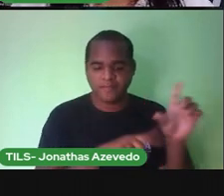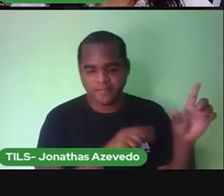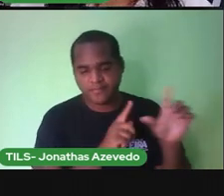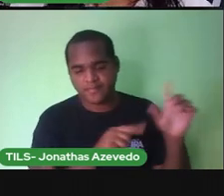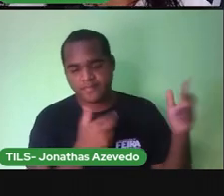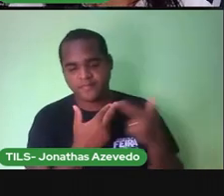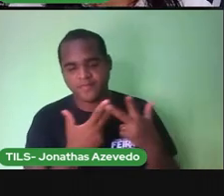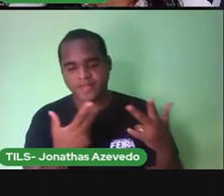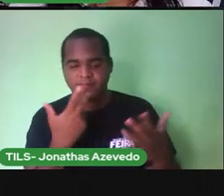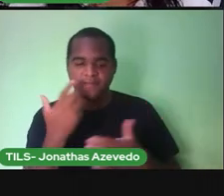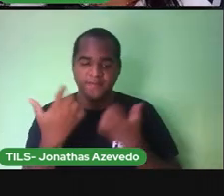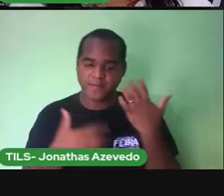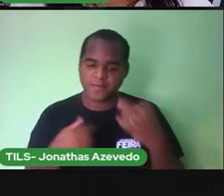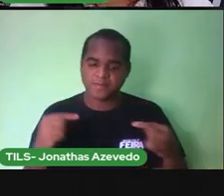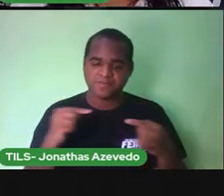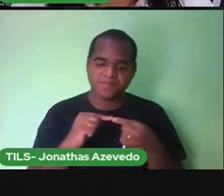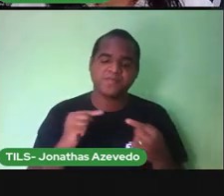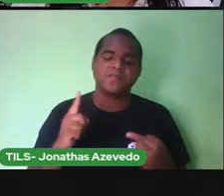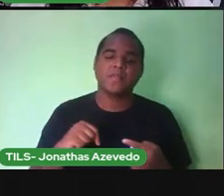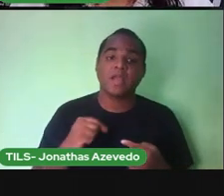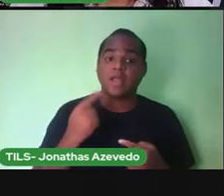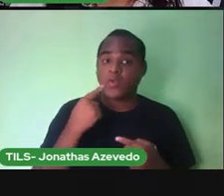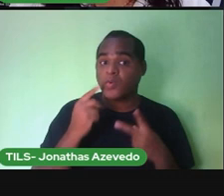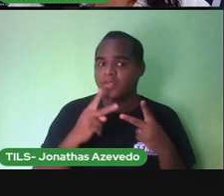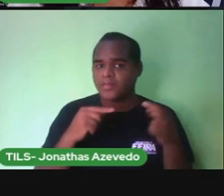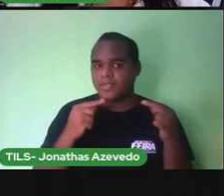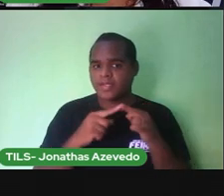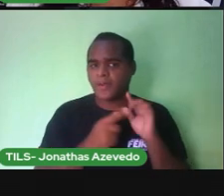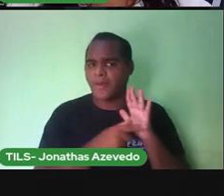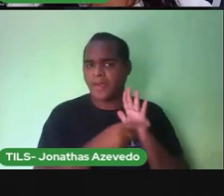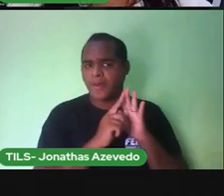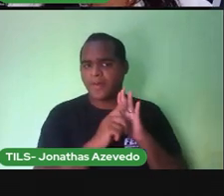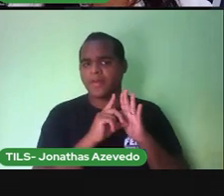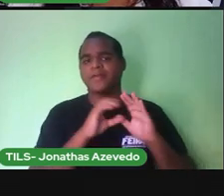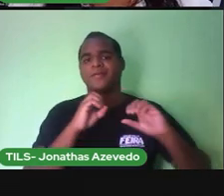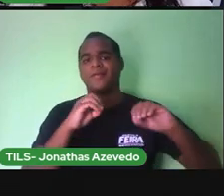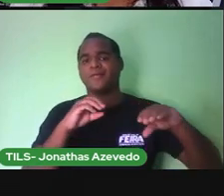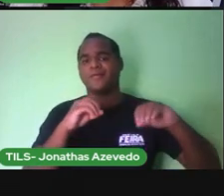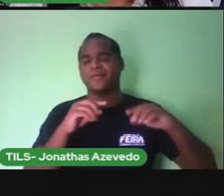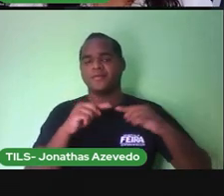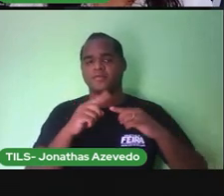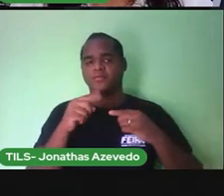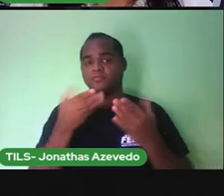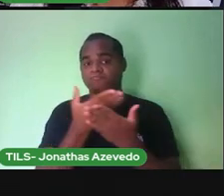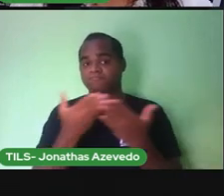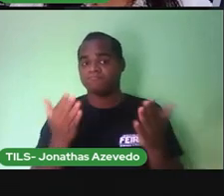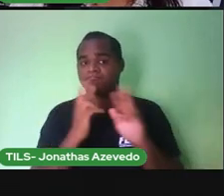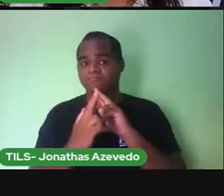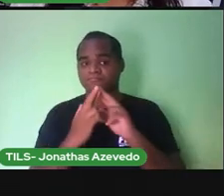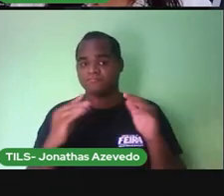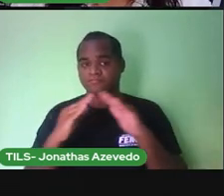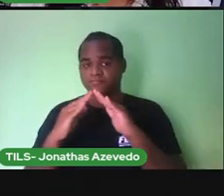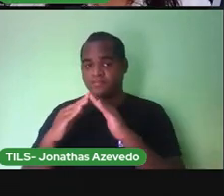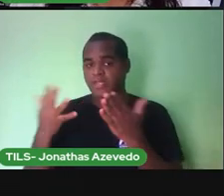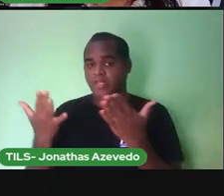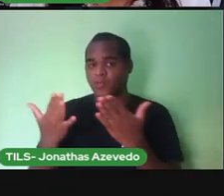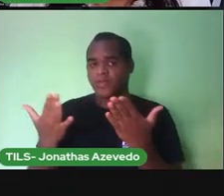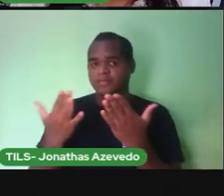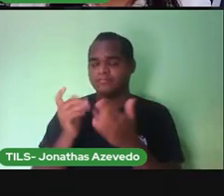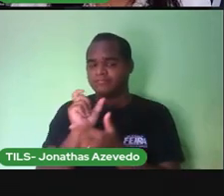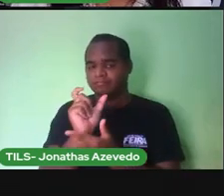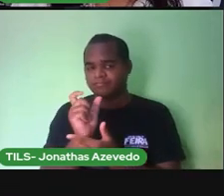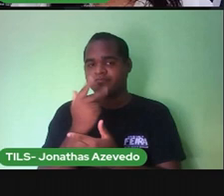Nós praticamos bastante na aula anterior, vocês fizeram atividade em casa. A PRO agora trouxe duas palavras